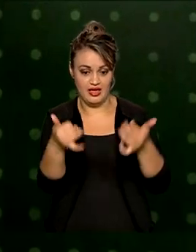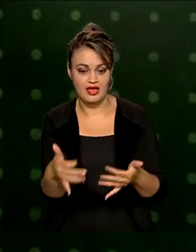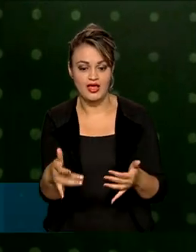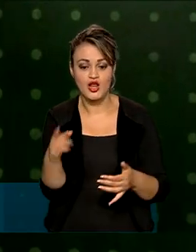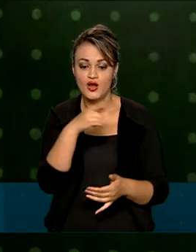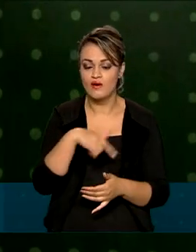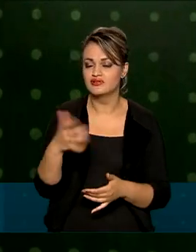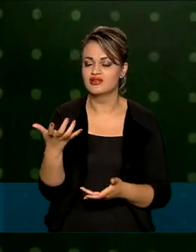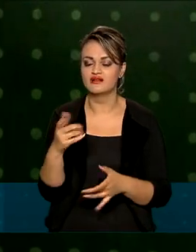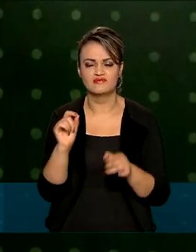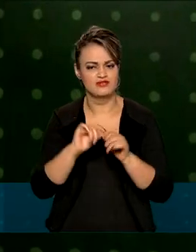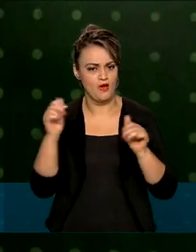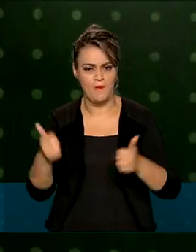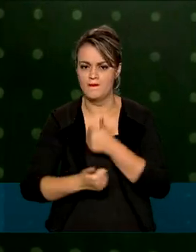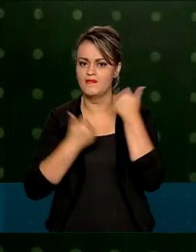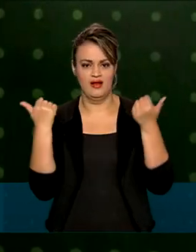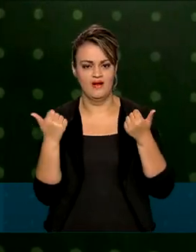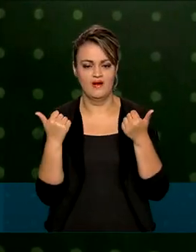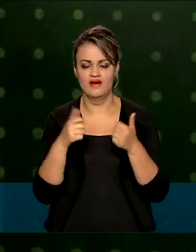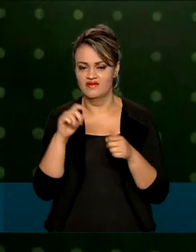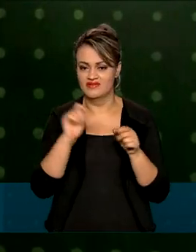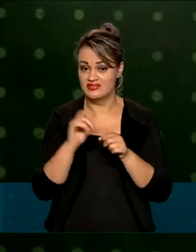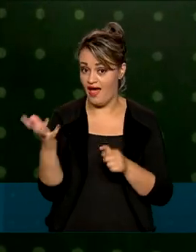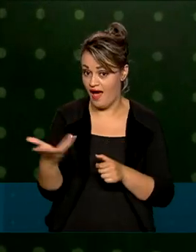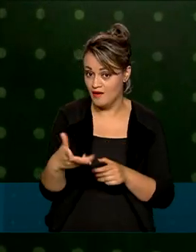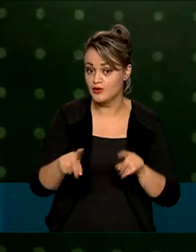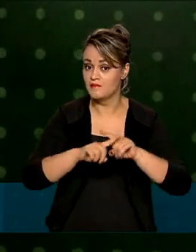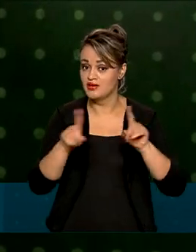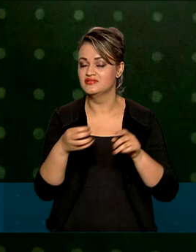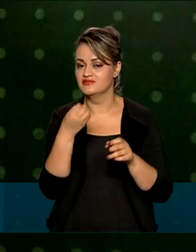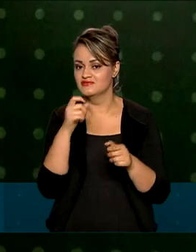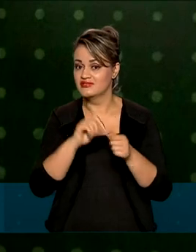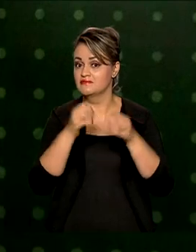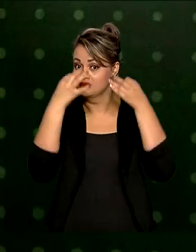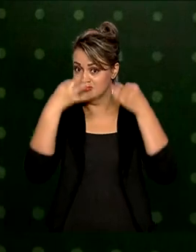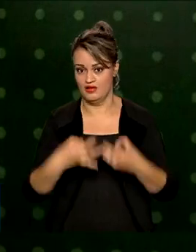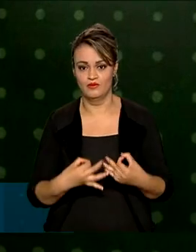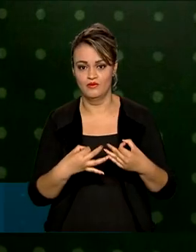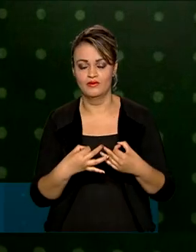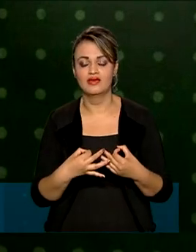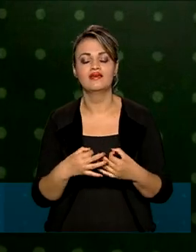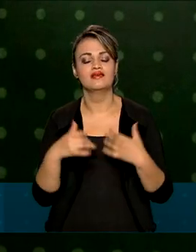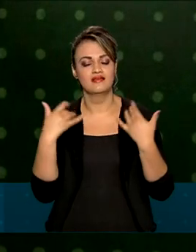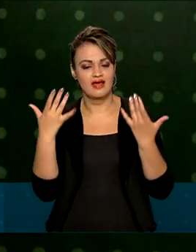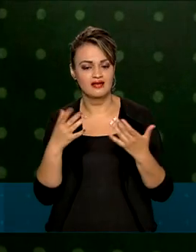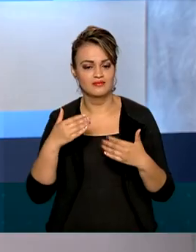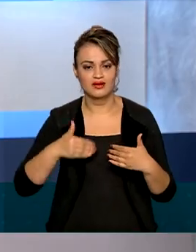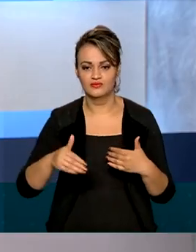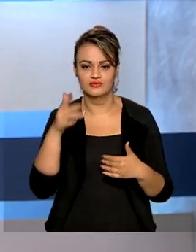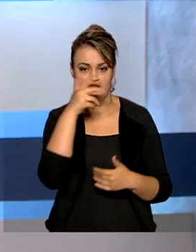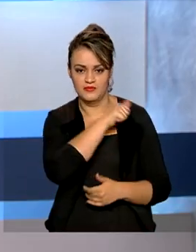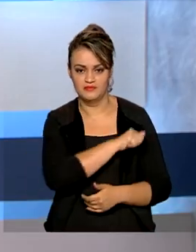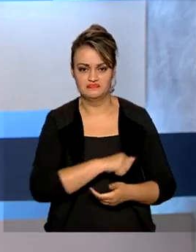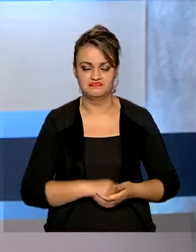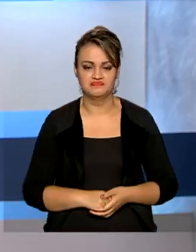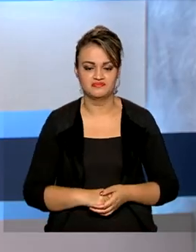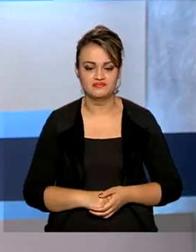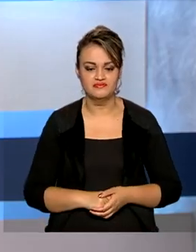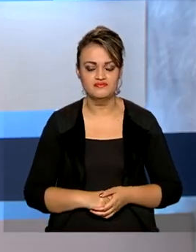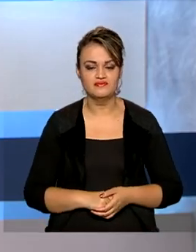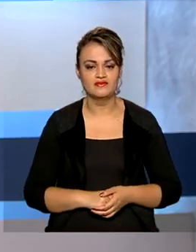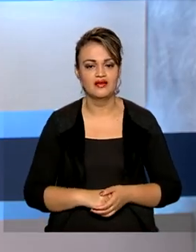o melhor. Queremos fazer rápido, mas porém bem feito. E que isso fique aí para todos. A